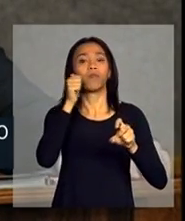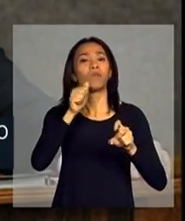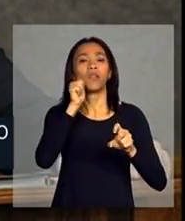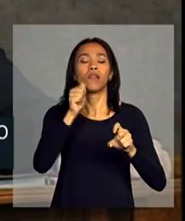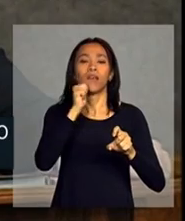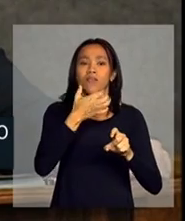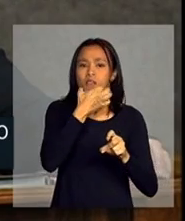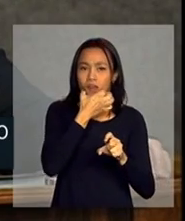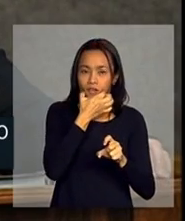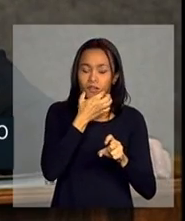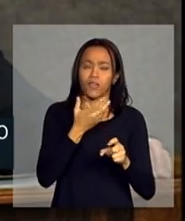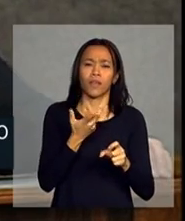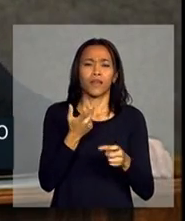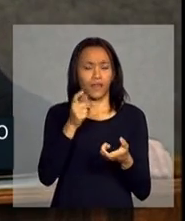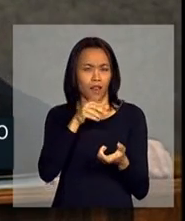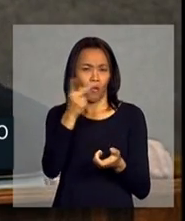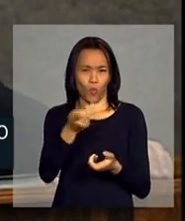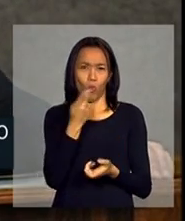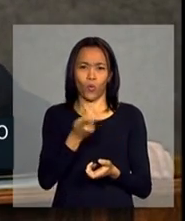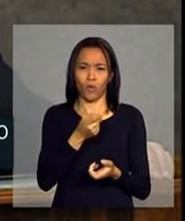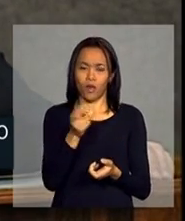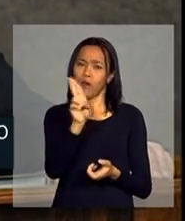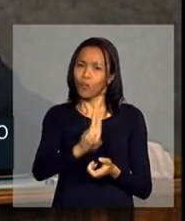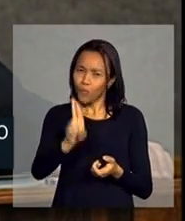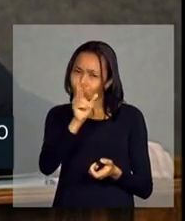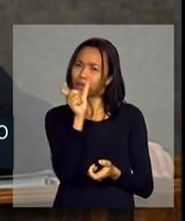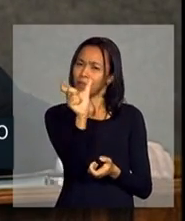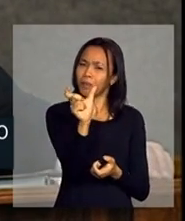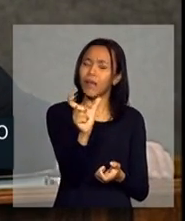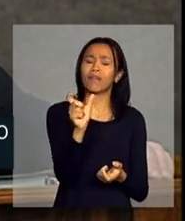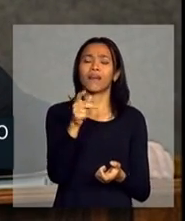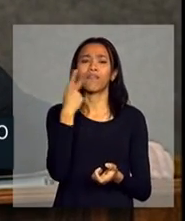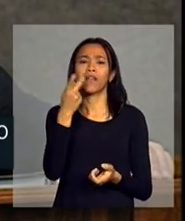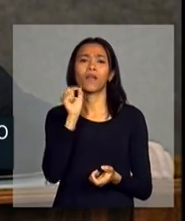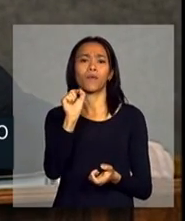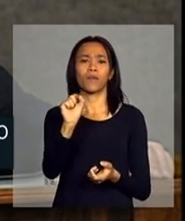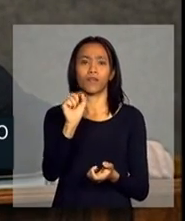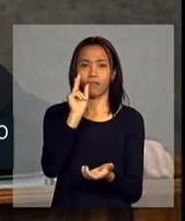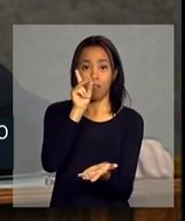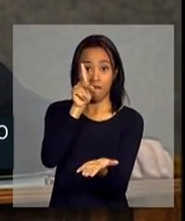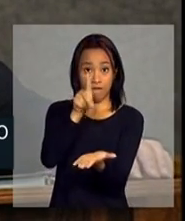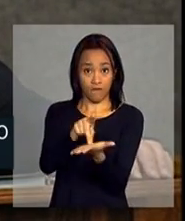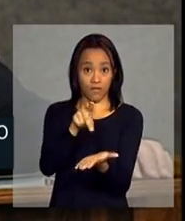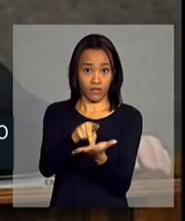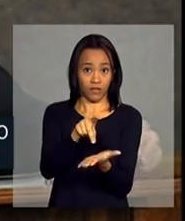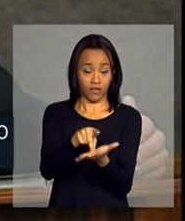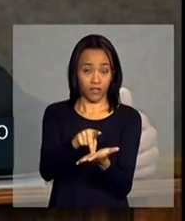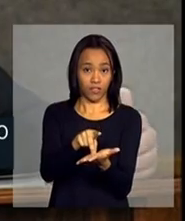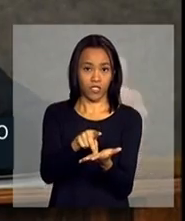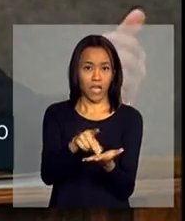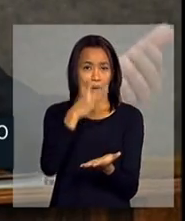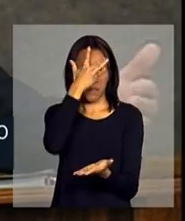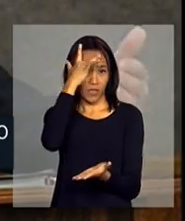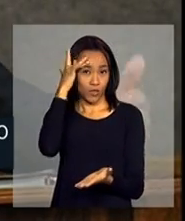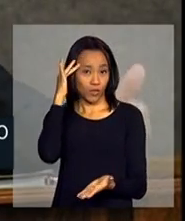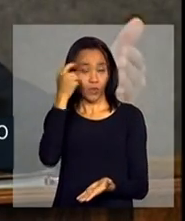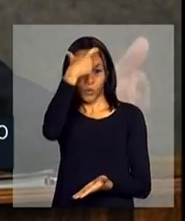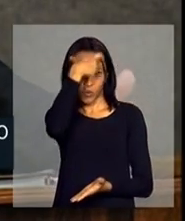tem um termo que ela usa, que é muito interessante, que ela fala que, na verdade, o pequeno